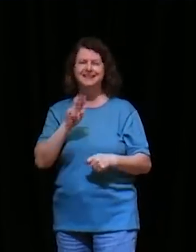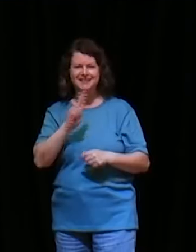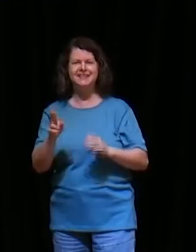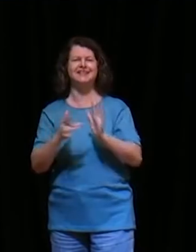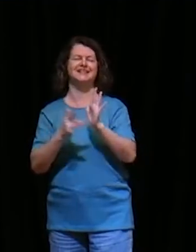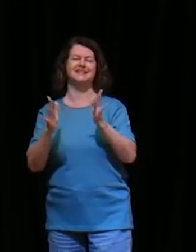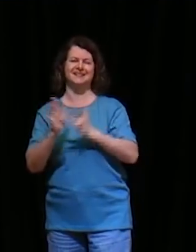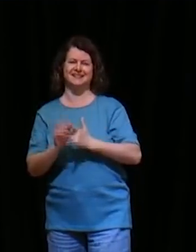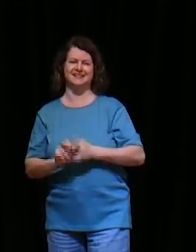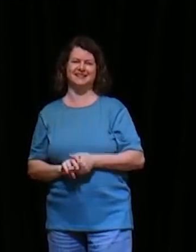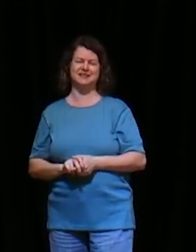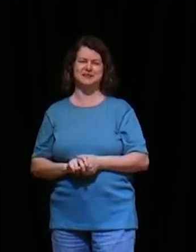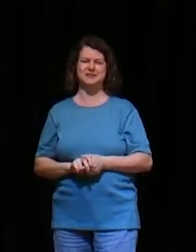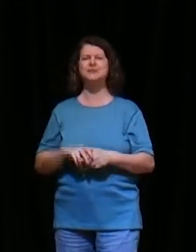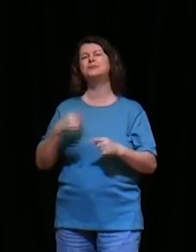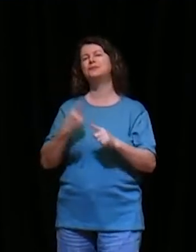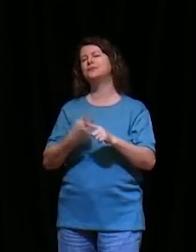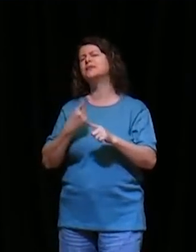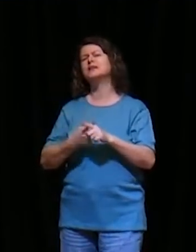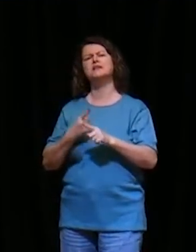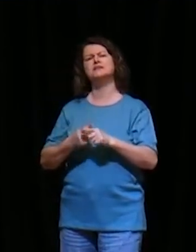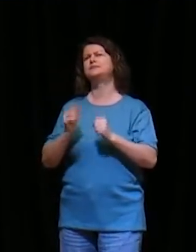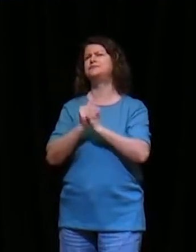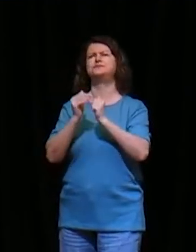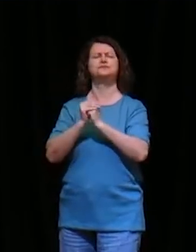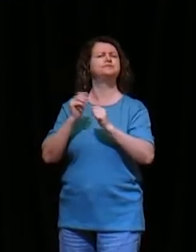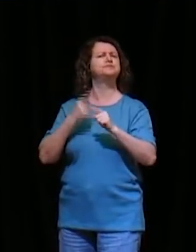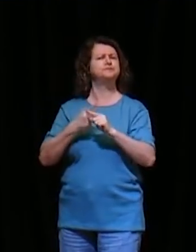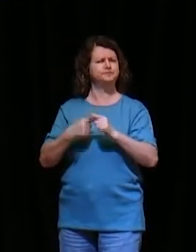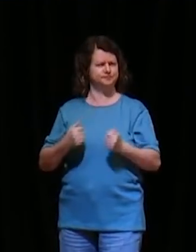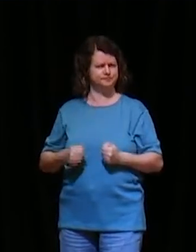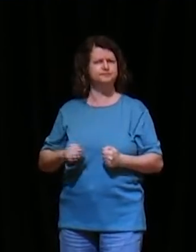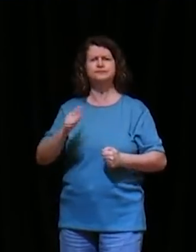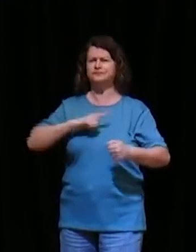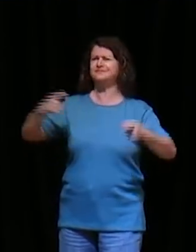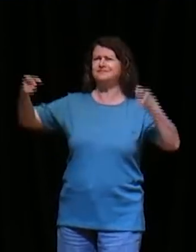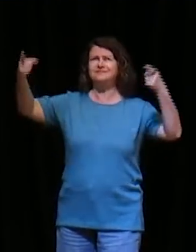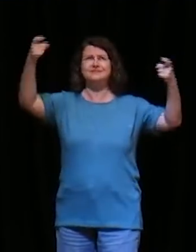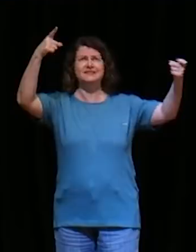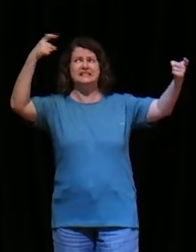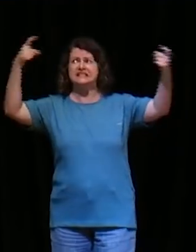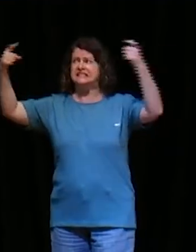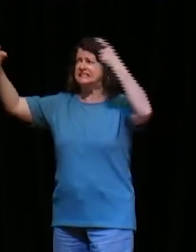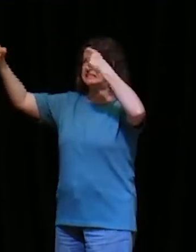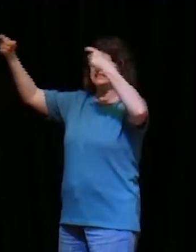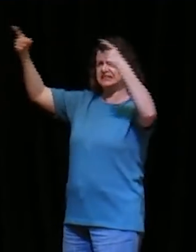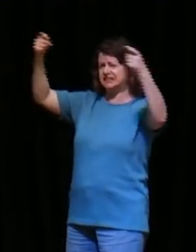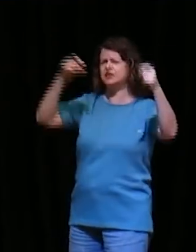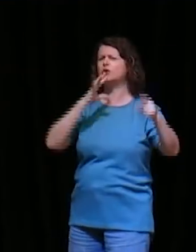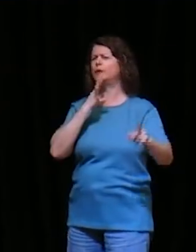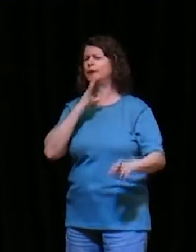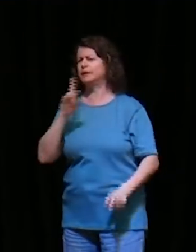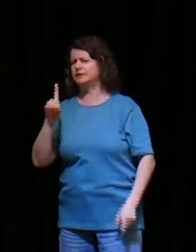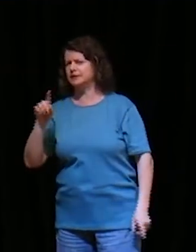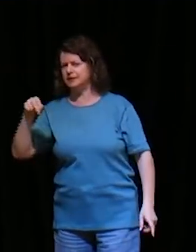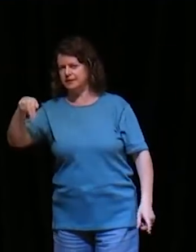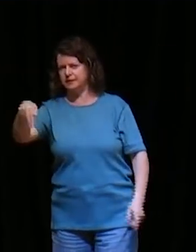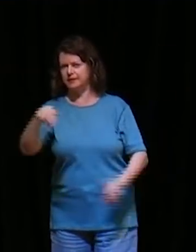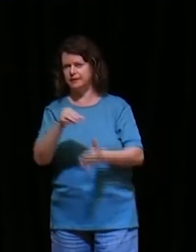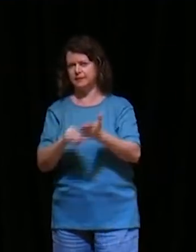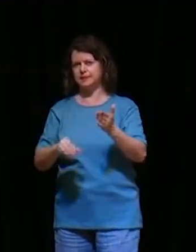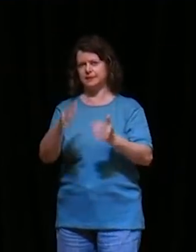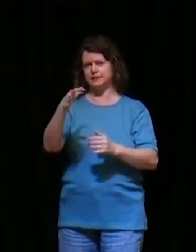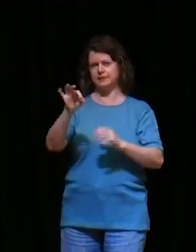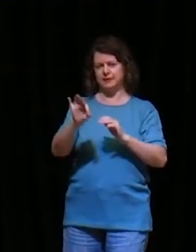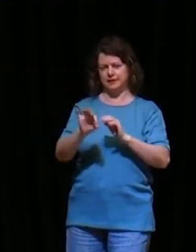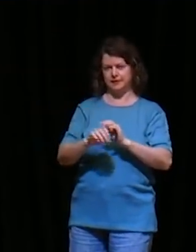devo orar, porque há um quadro, de batalha espiritual, muito bem instalado, Daniel capítulo 10, de 12 a 13, diz isso,